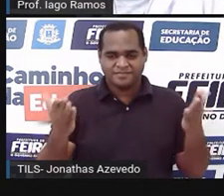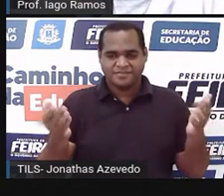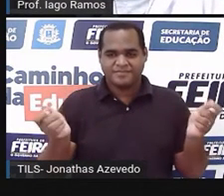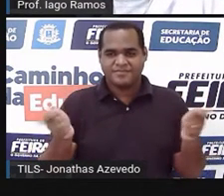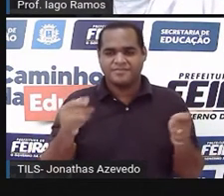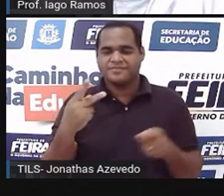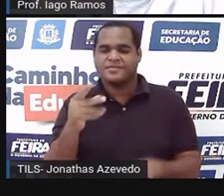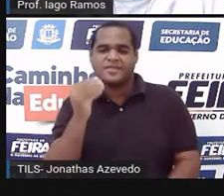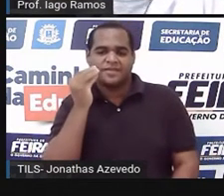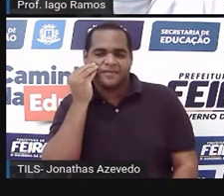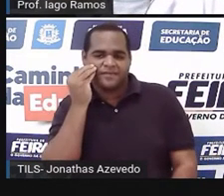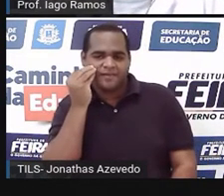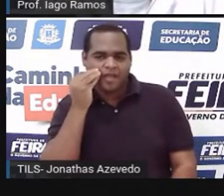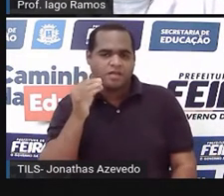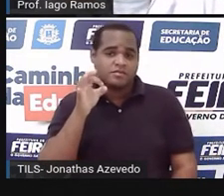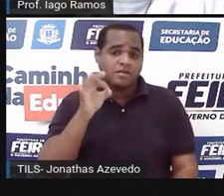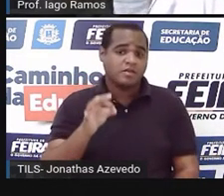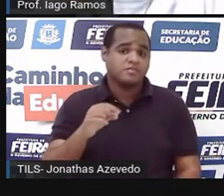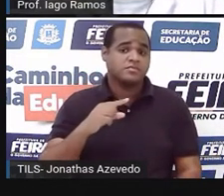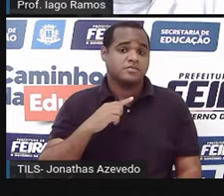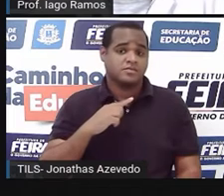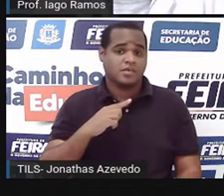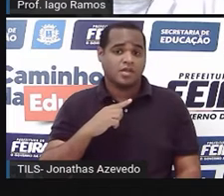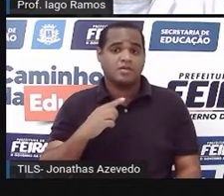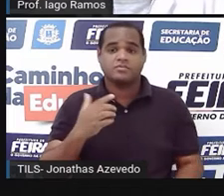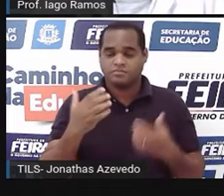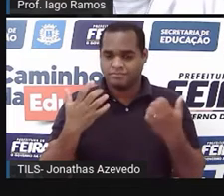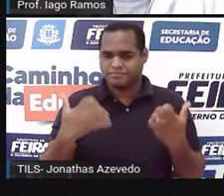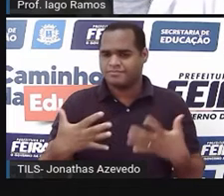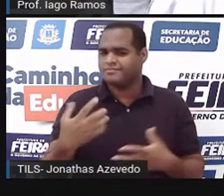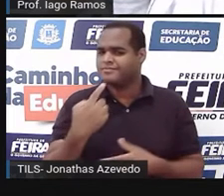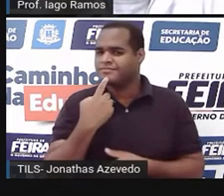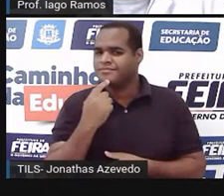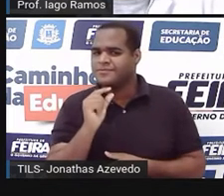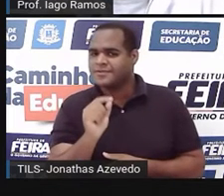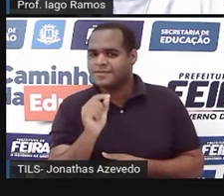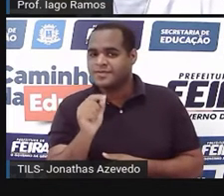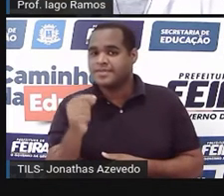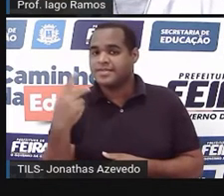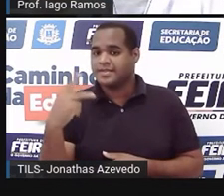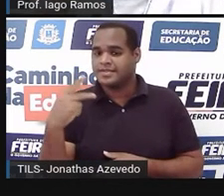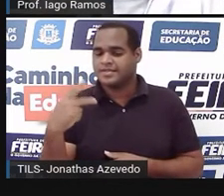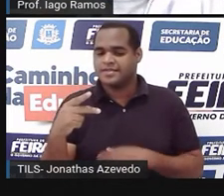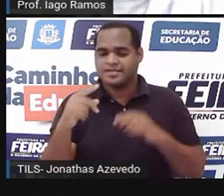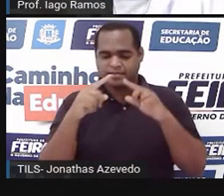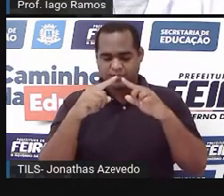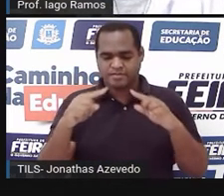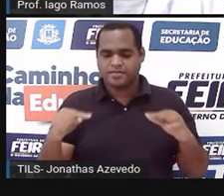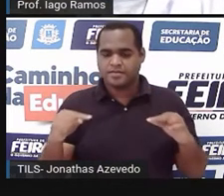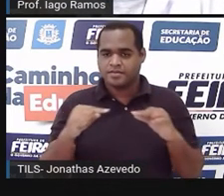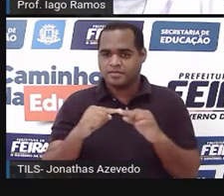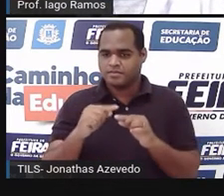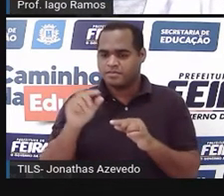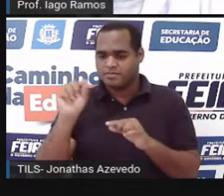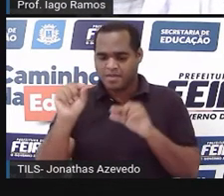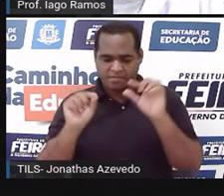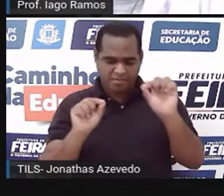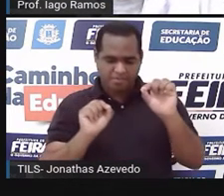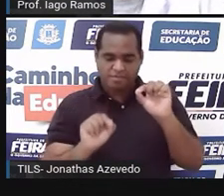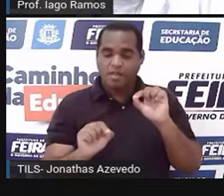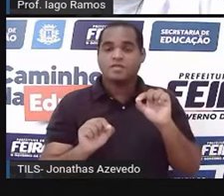você descobrir, lógico que aqui estamos falando, da condição de existência de um